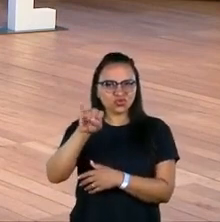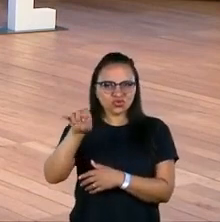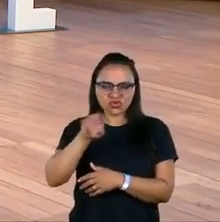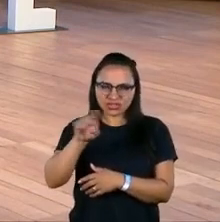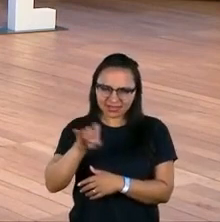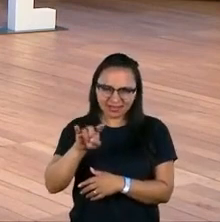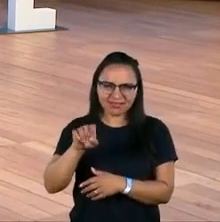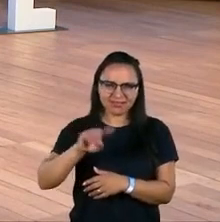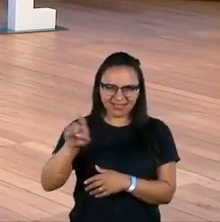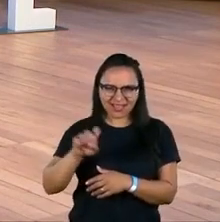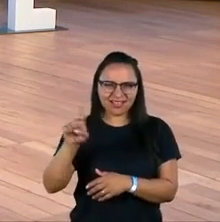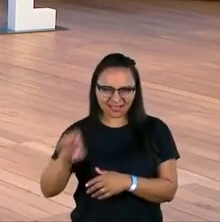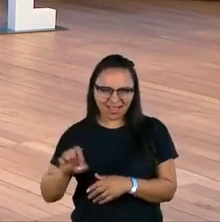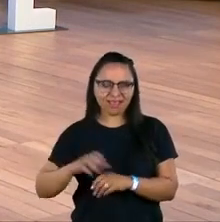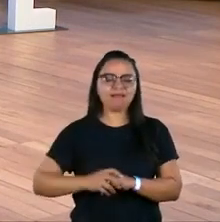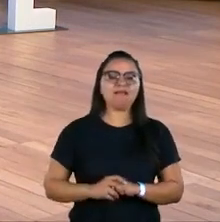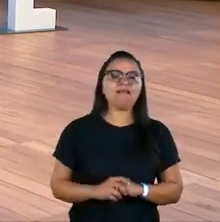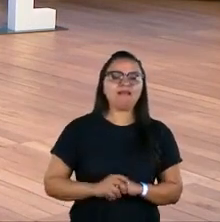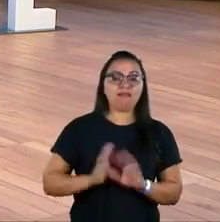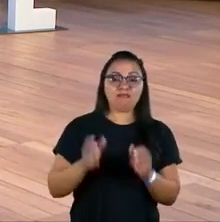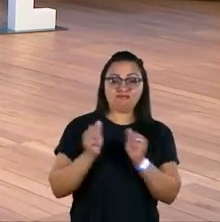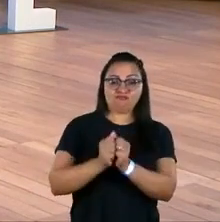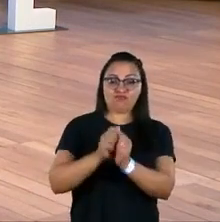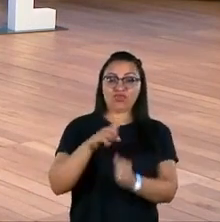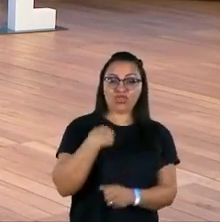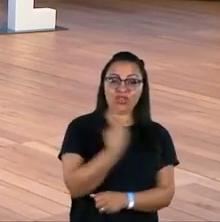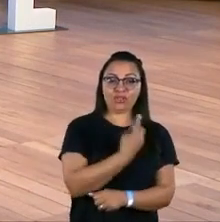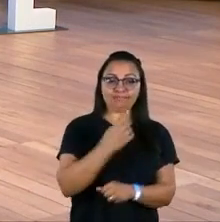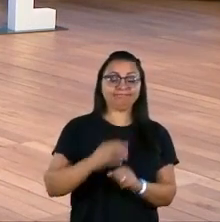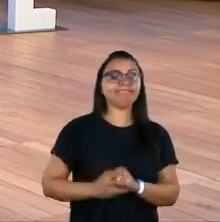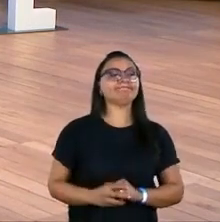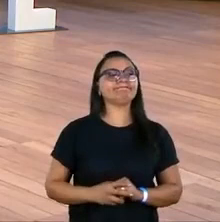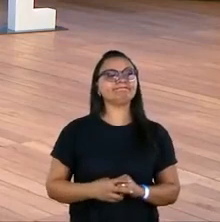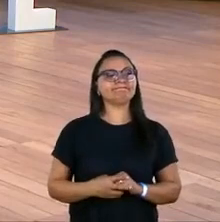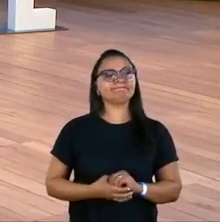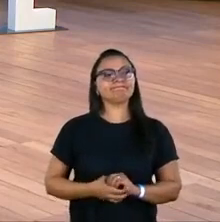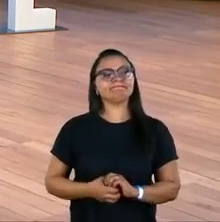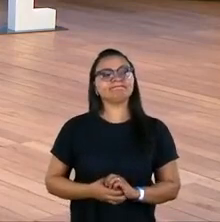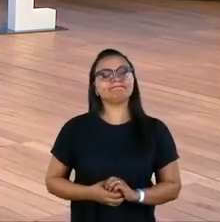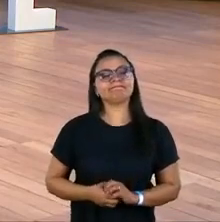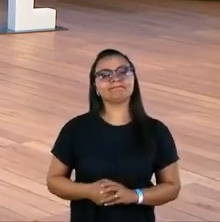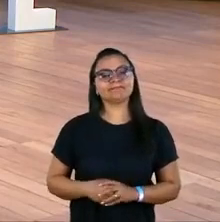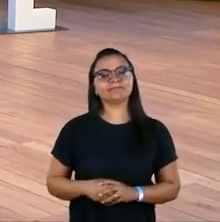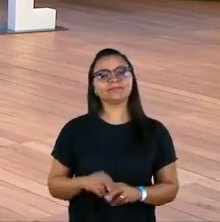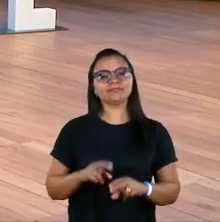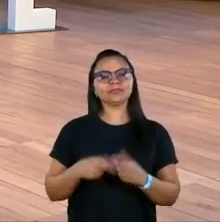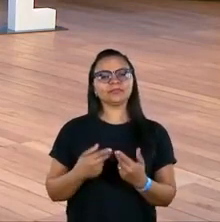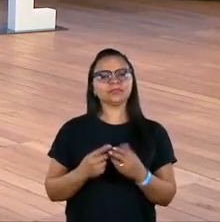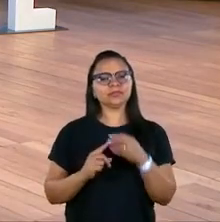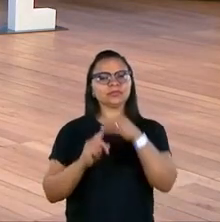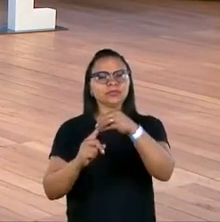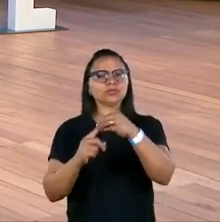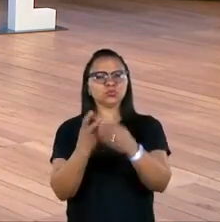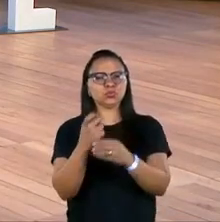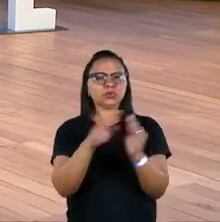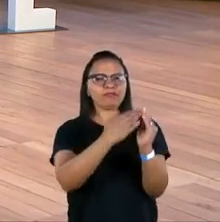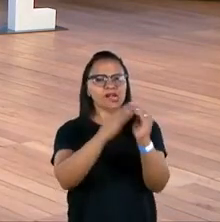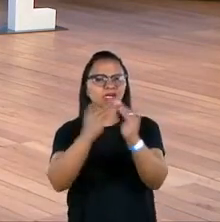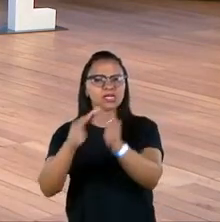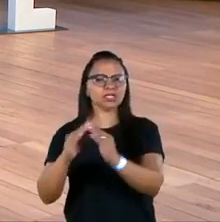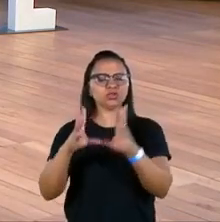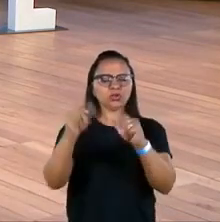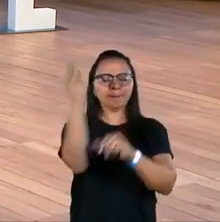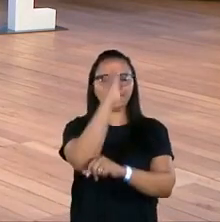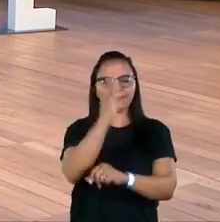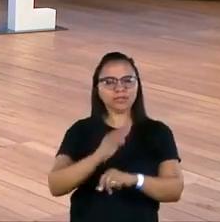Zezé que já chegou entre nós e tem essa ação extraordinária da central única das favelas em todo o Brasil.